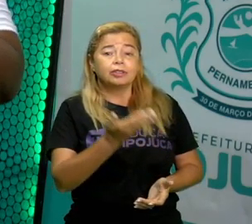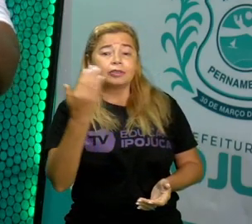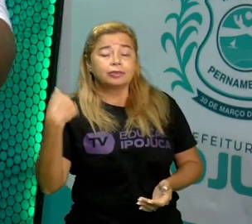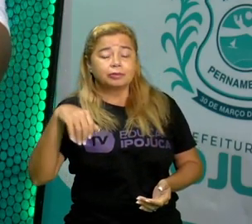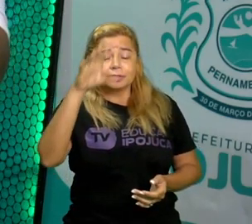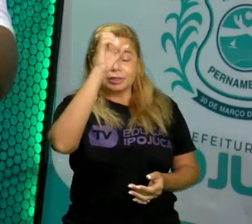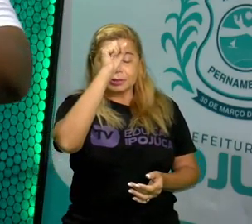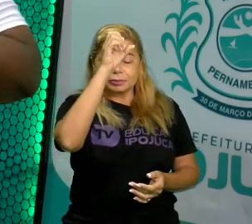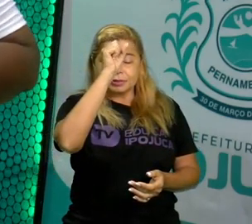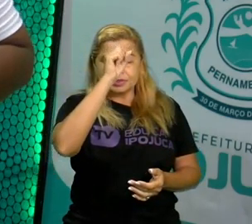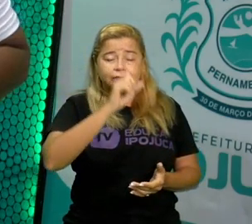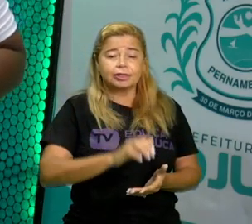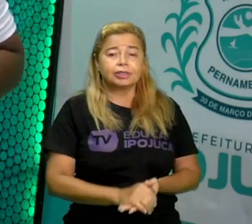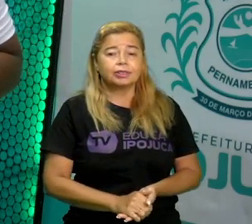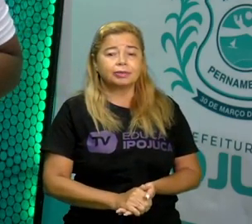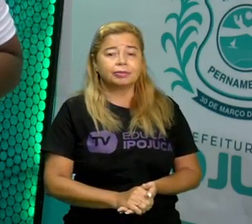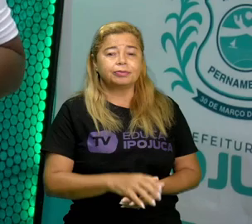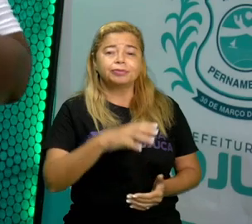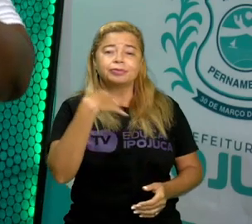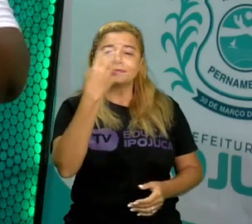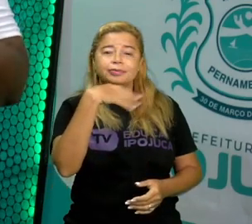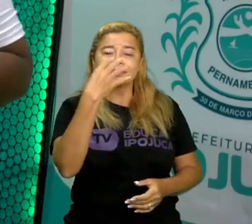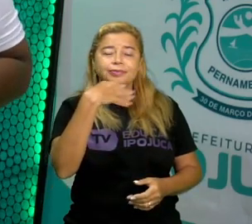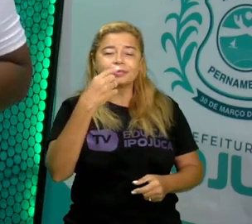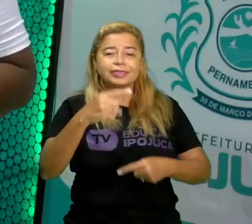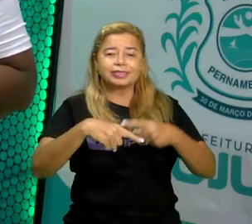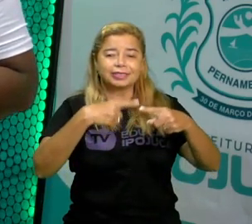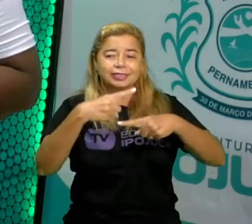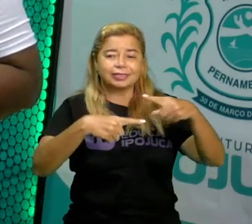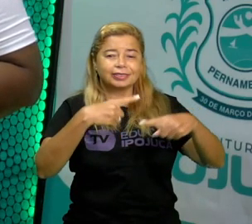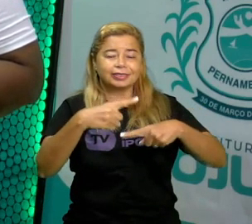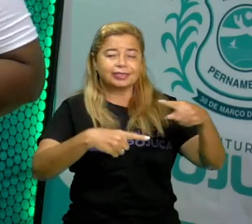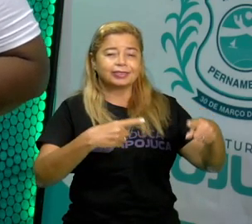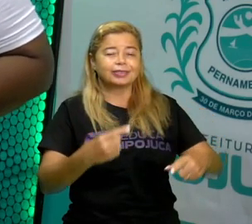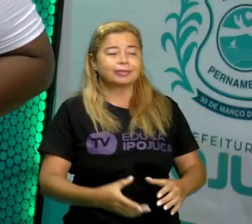pouquinho mais sobre cantigas de roda.